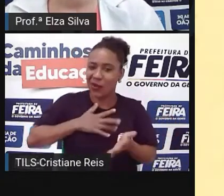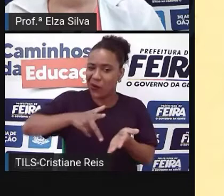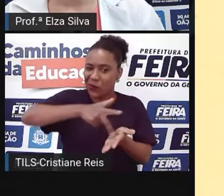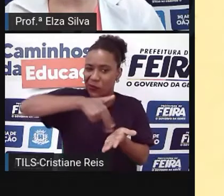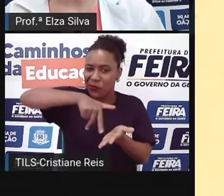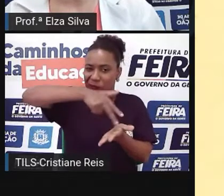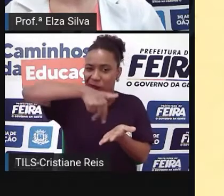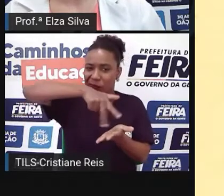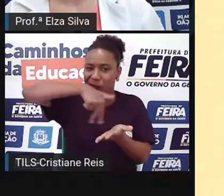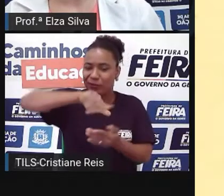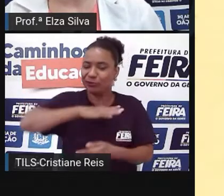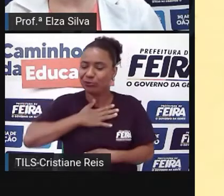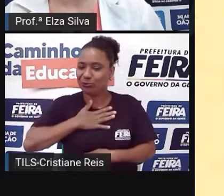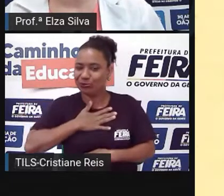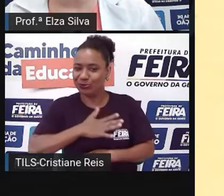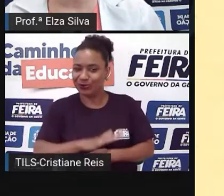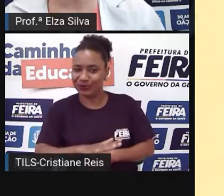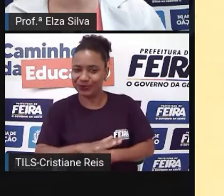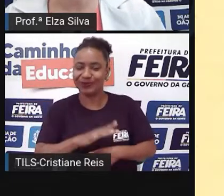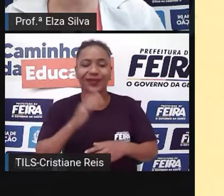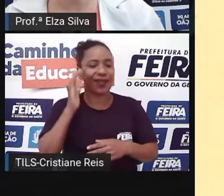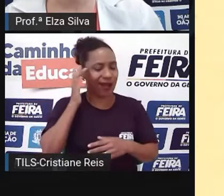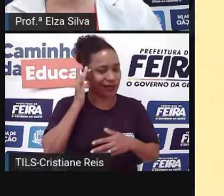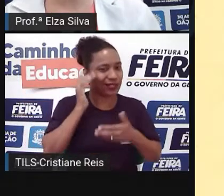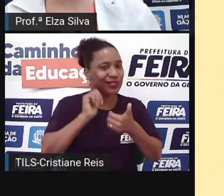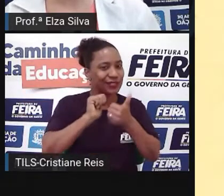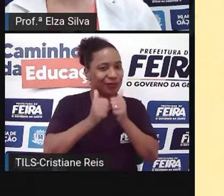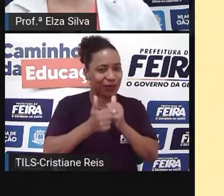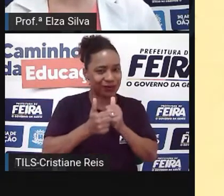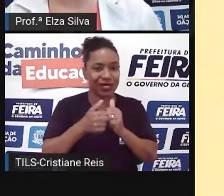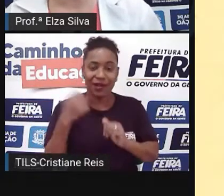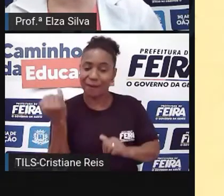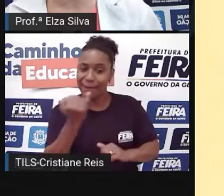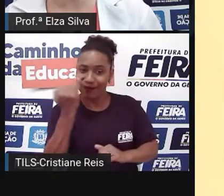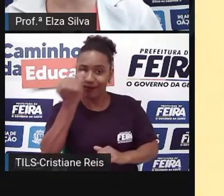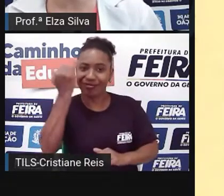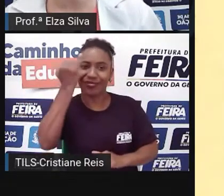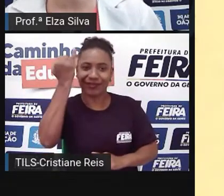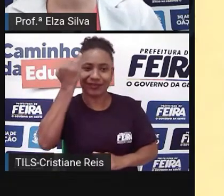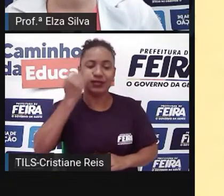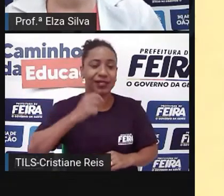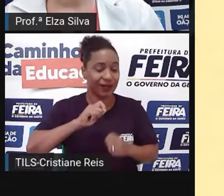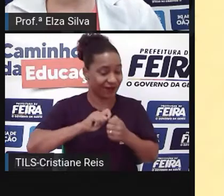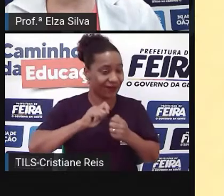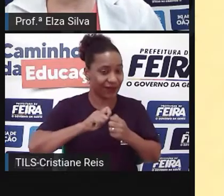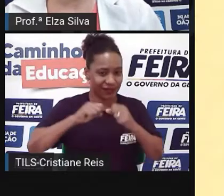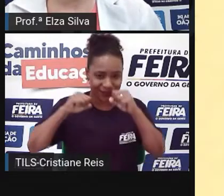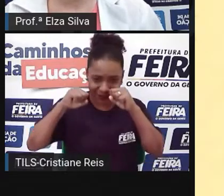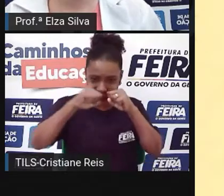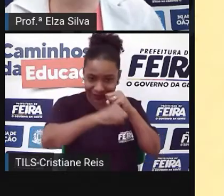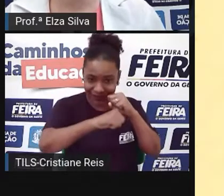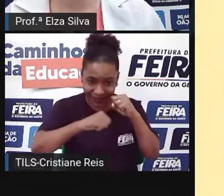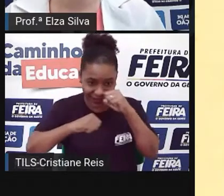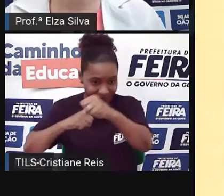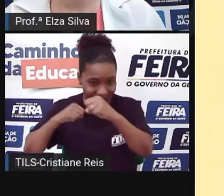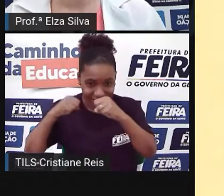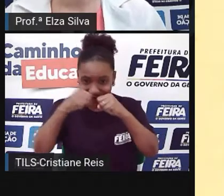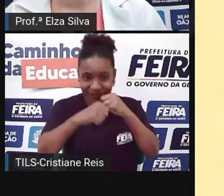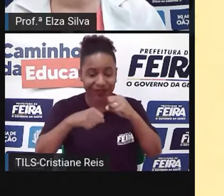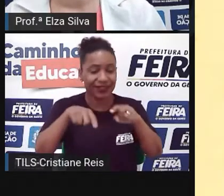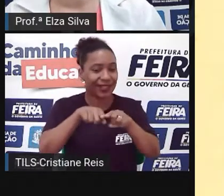Ele acha que esporte é muito importante Por isso ele pratica boxe e skate